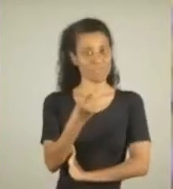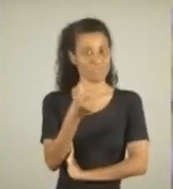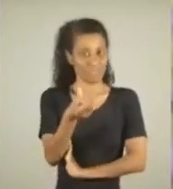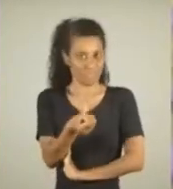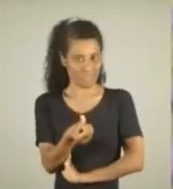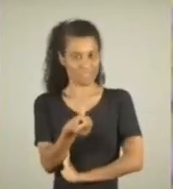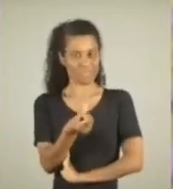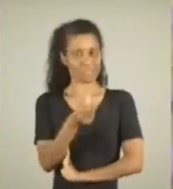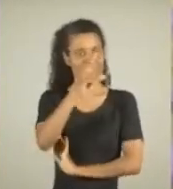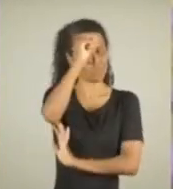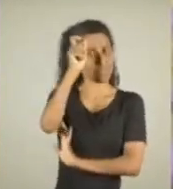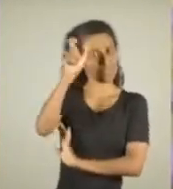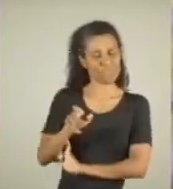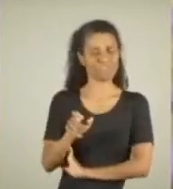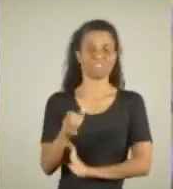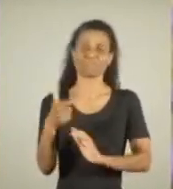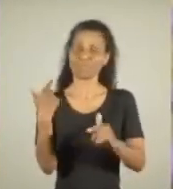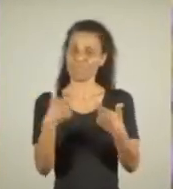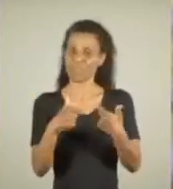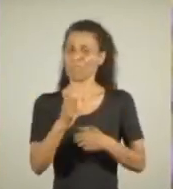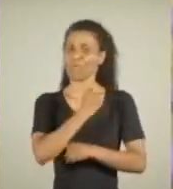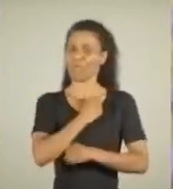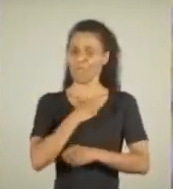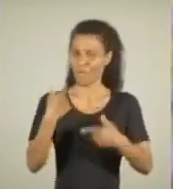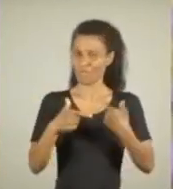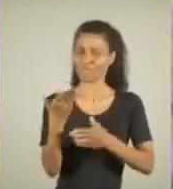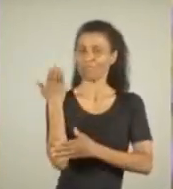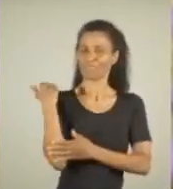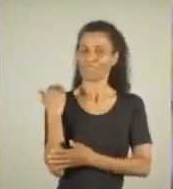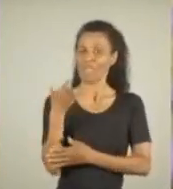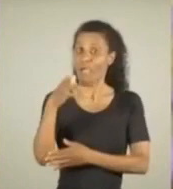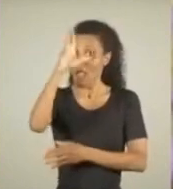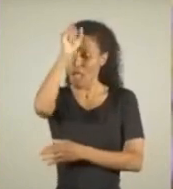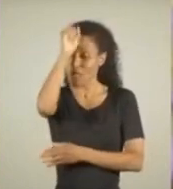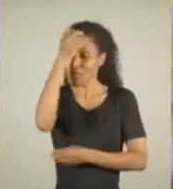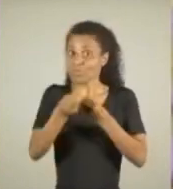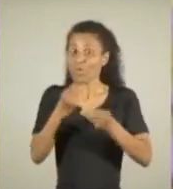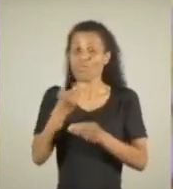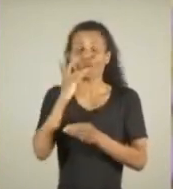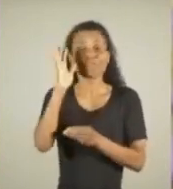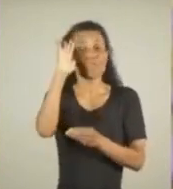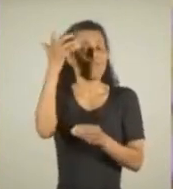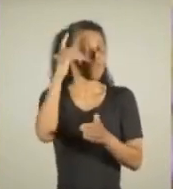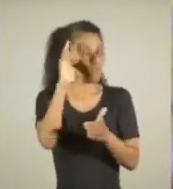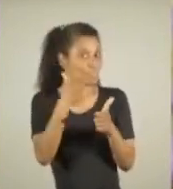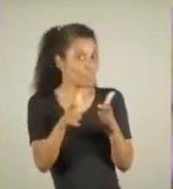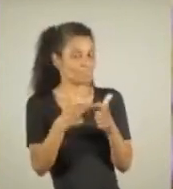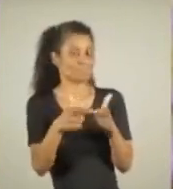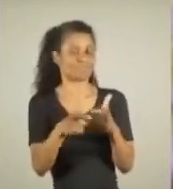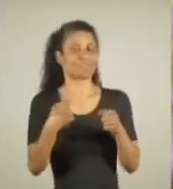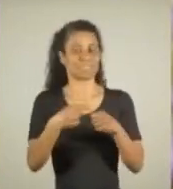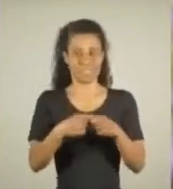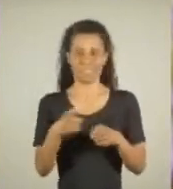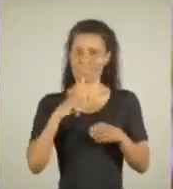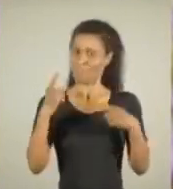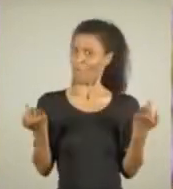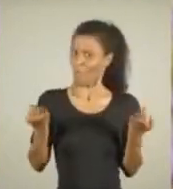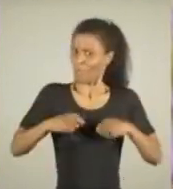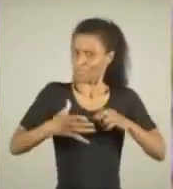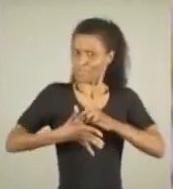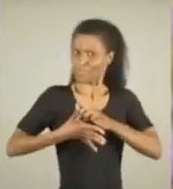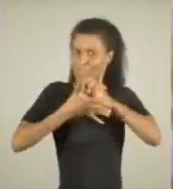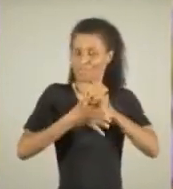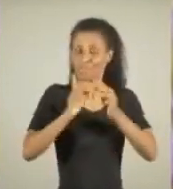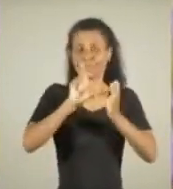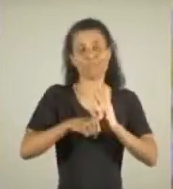Em 2016, como prefeito em exercício, Melo aprendeu a enfrentar crises e mostrou sua capacidade de liderança